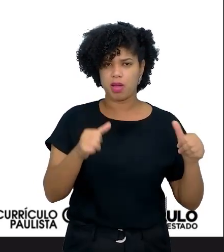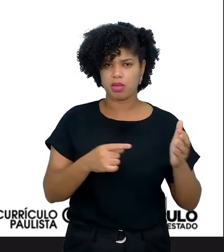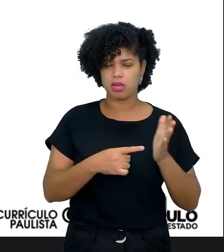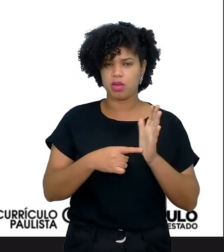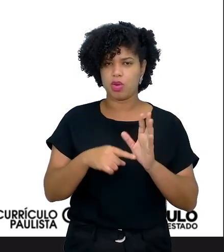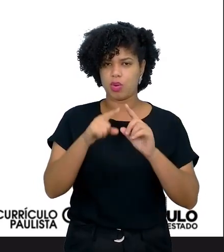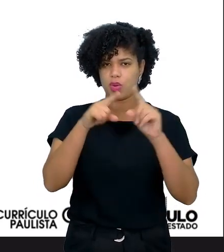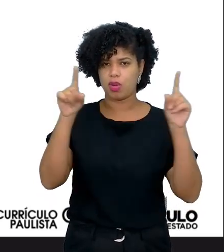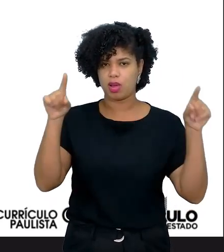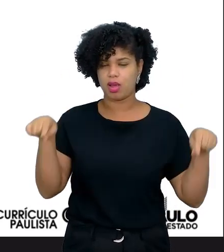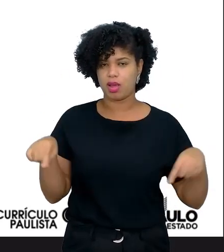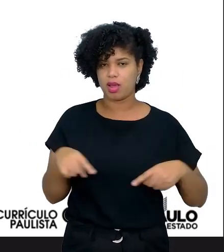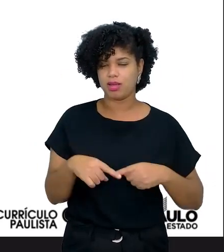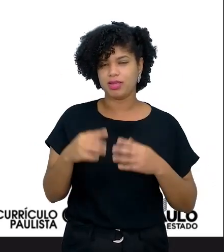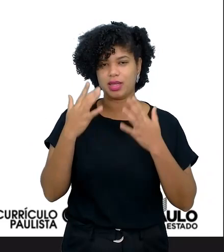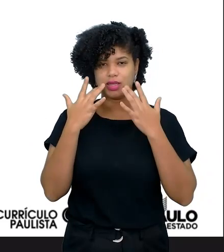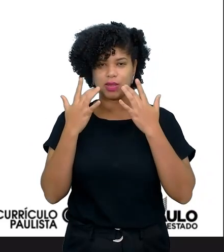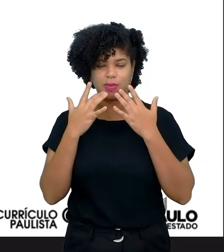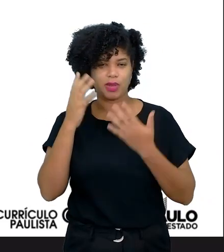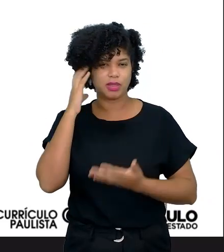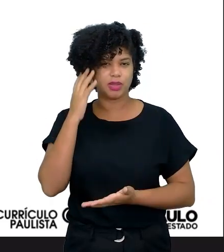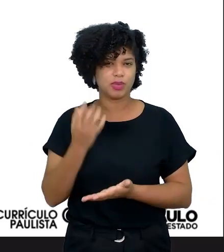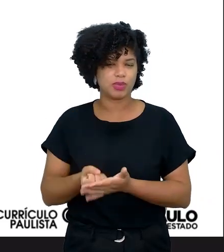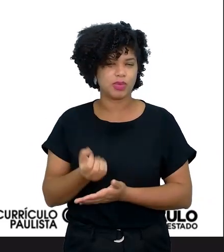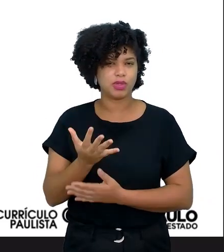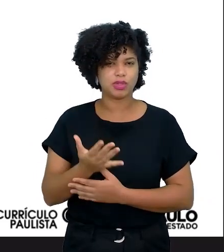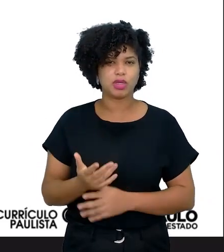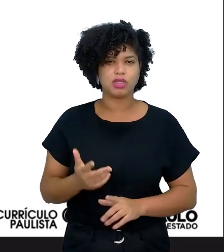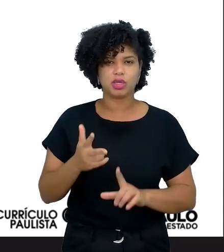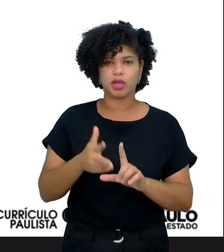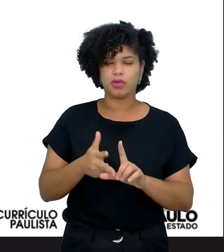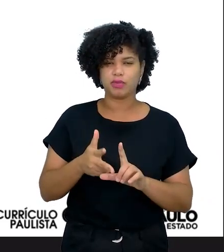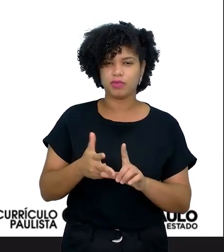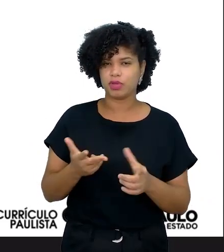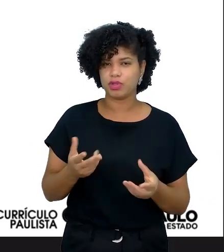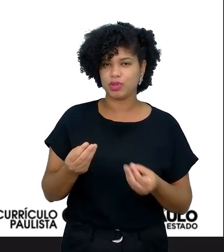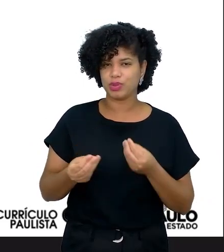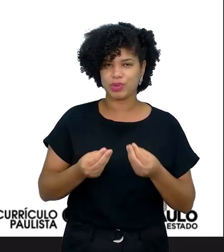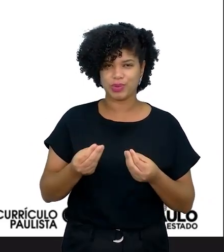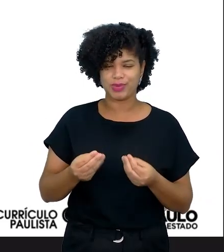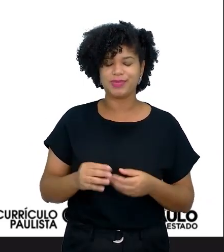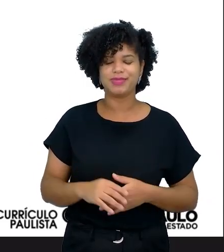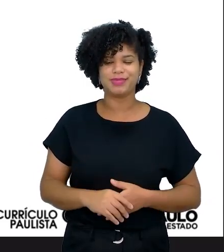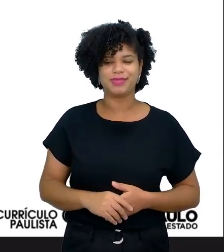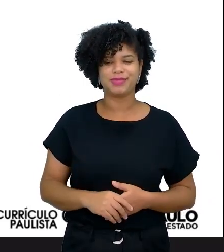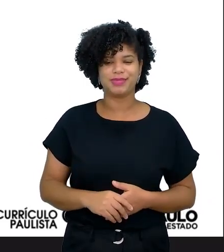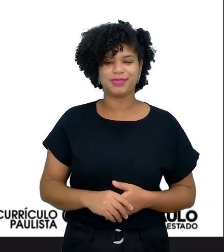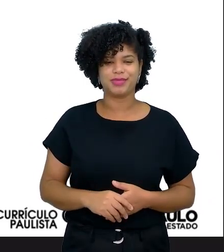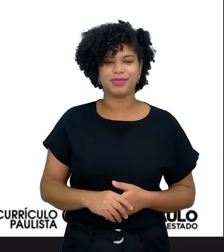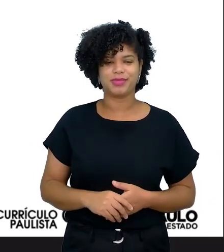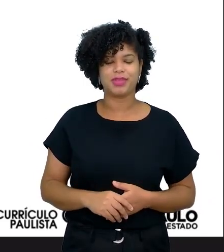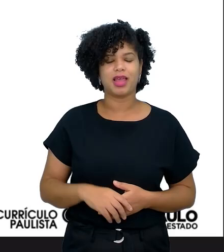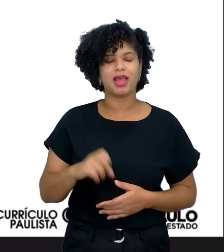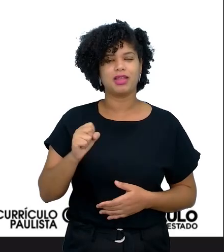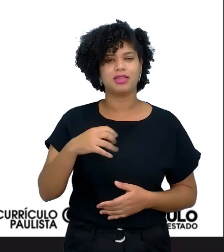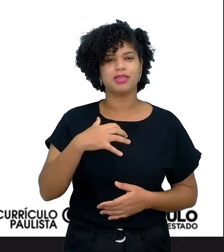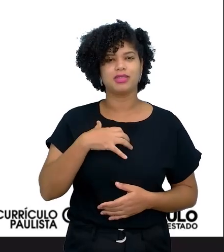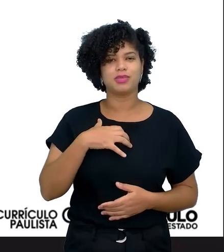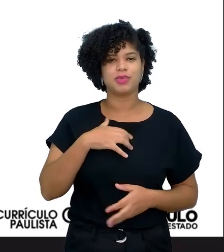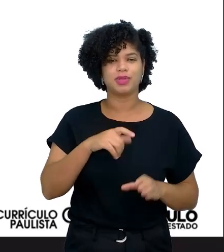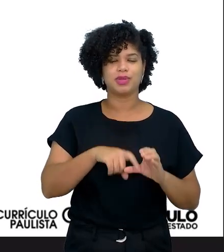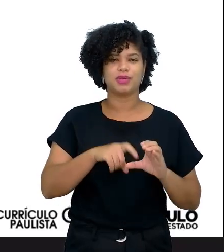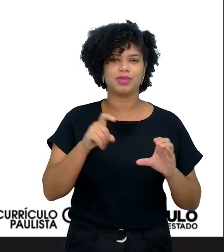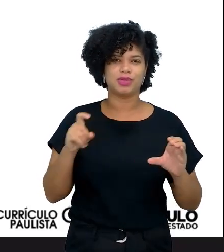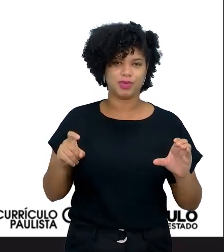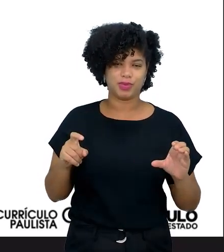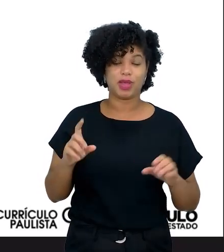cartazes, encenações, vídeos, podcast, pedlete, painel físico, enfim, né? Aí ele vai ter essa autonomia. E,